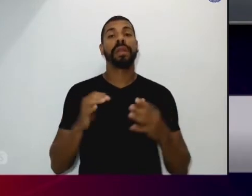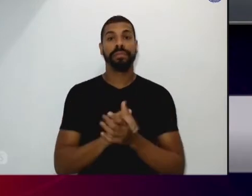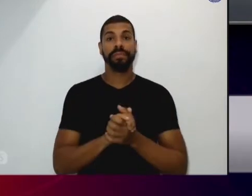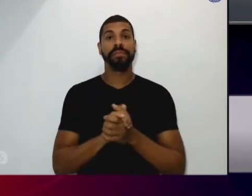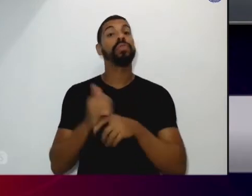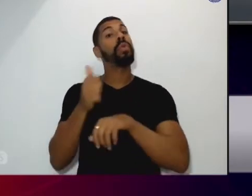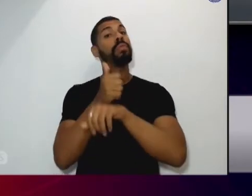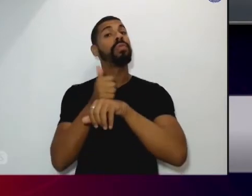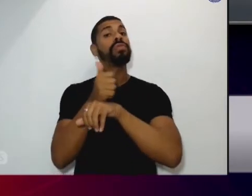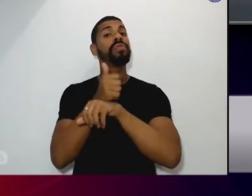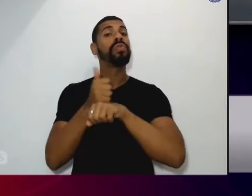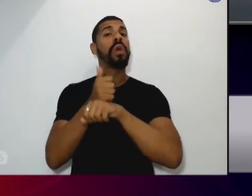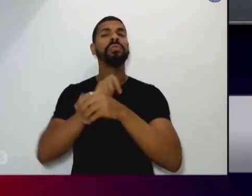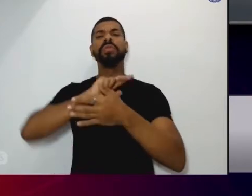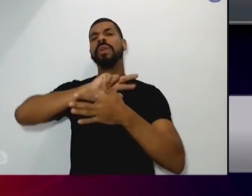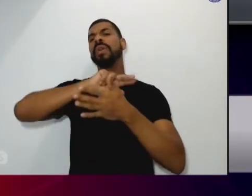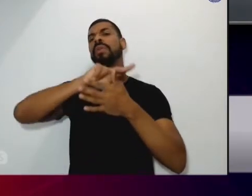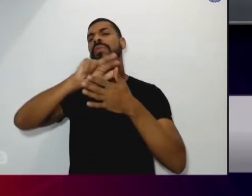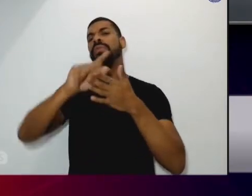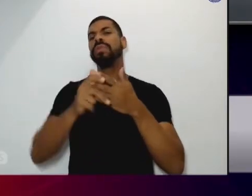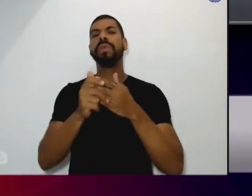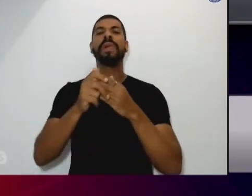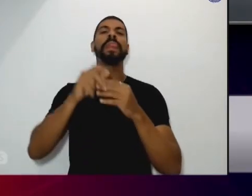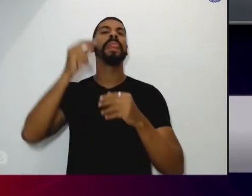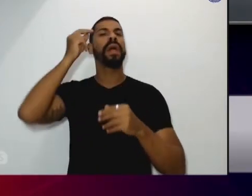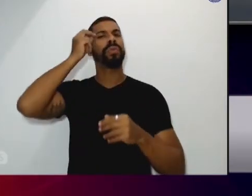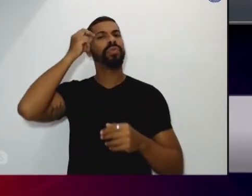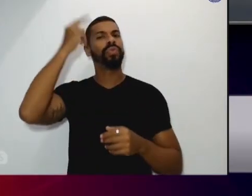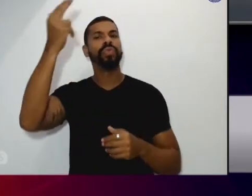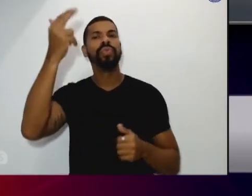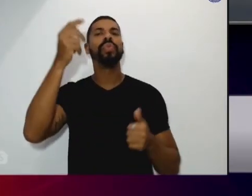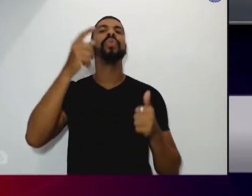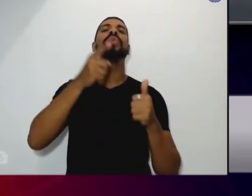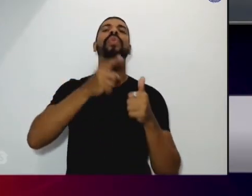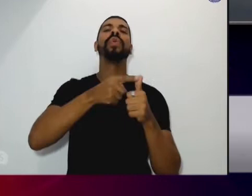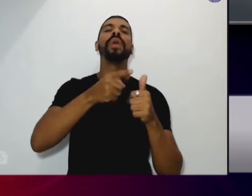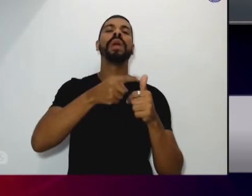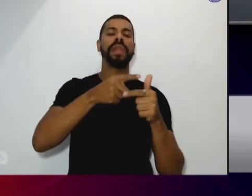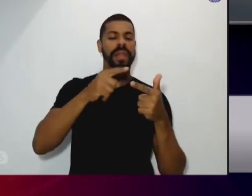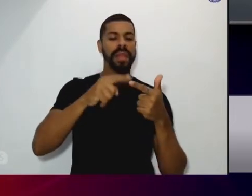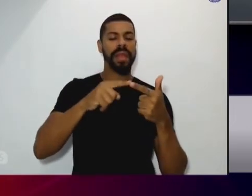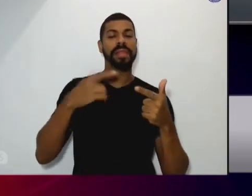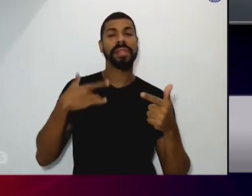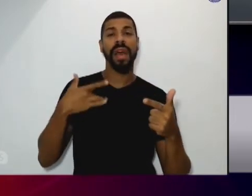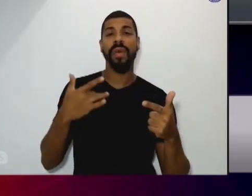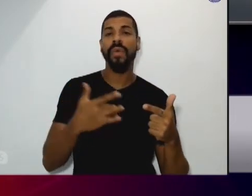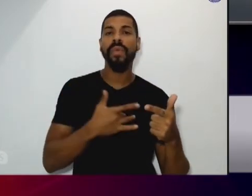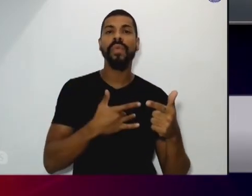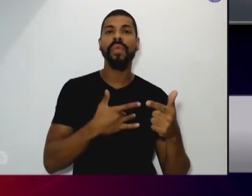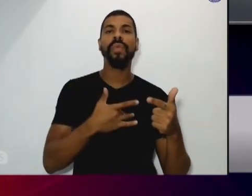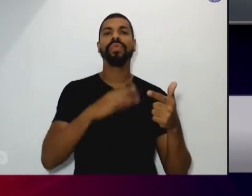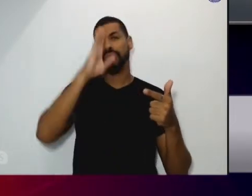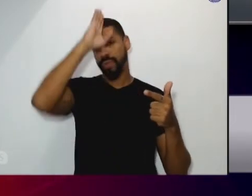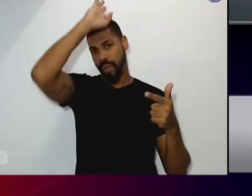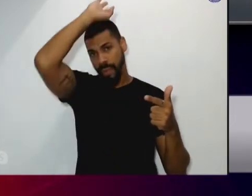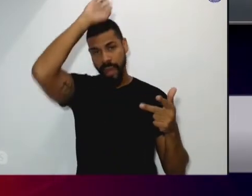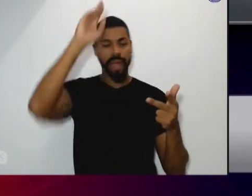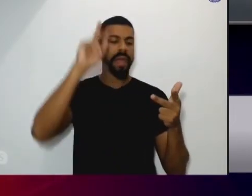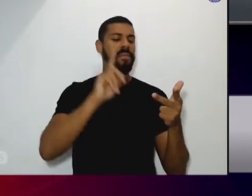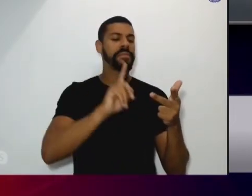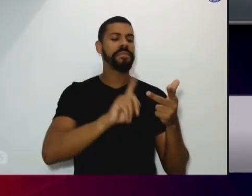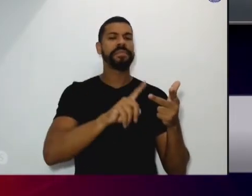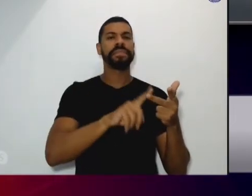várias áreas da cultura da saúde corpo de bombeiro GCM são tudo